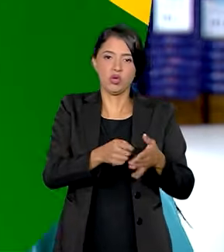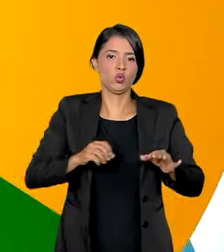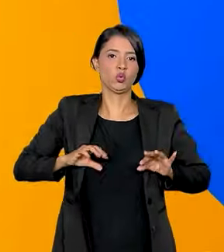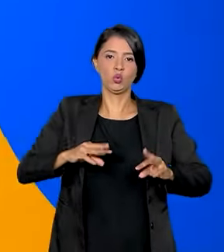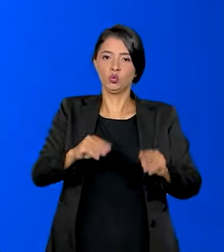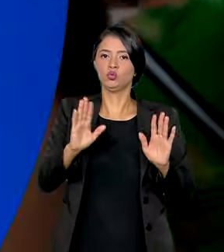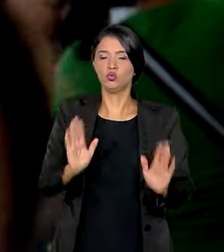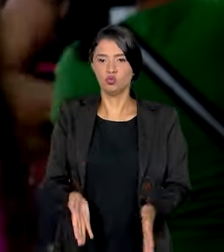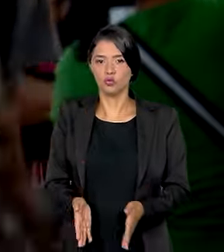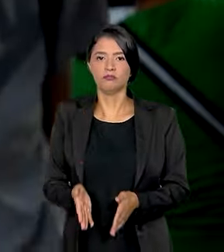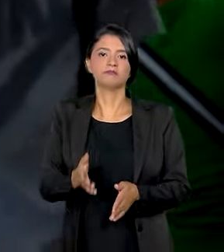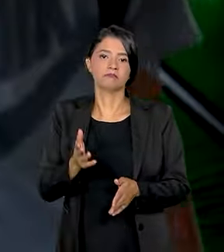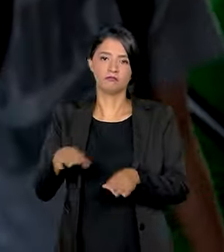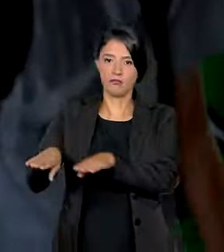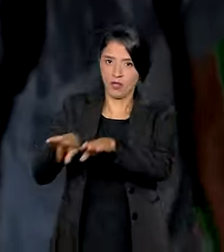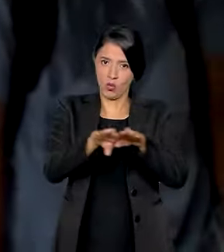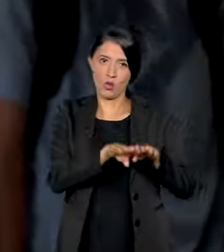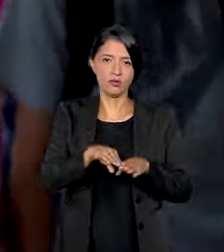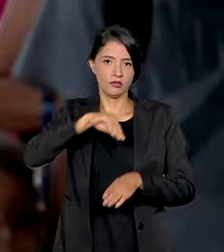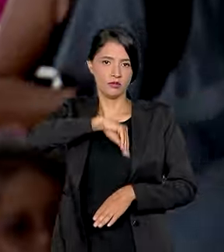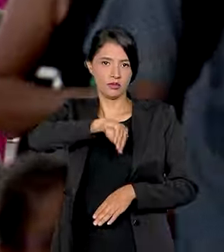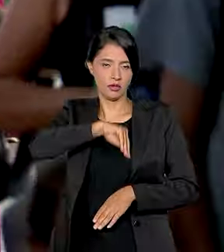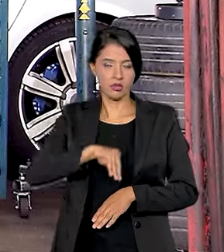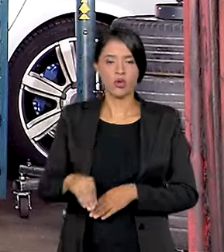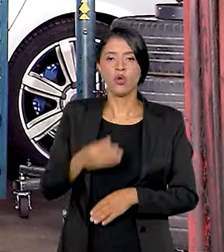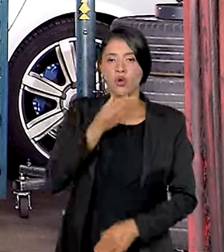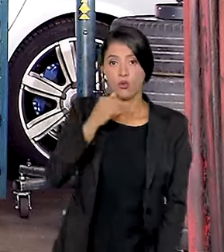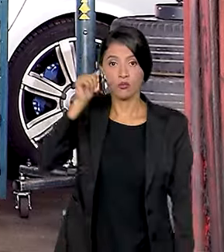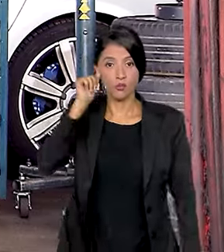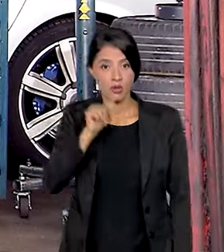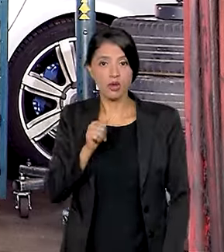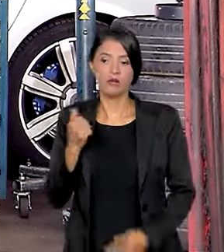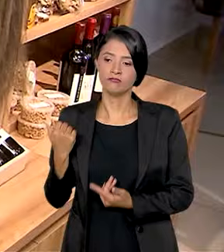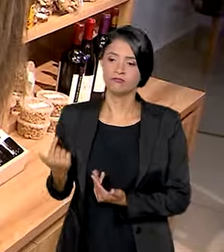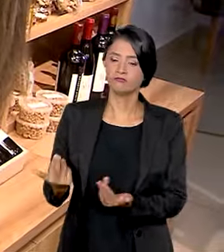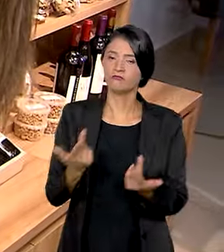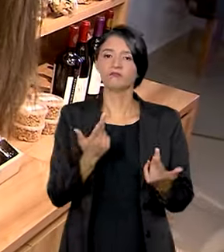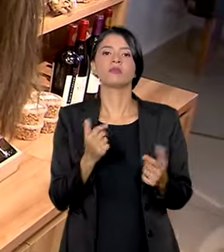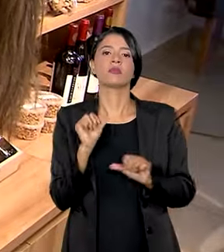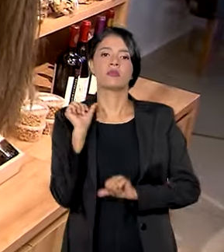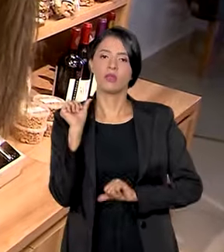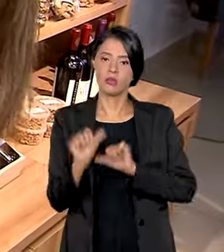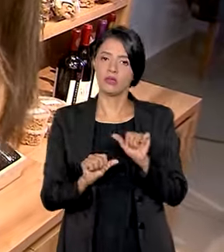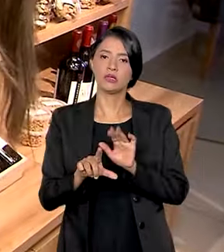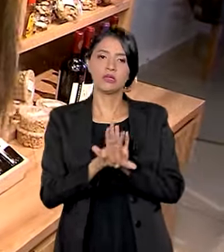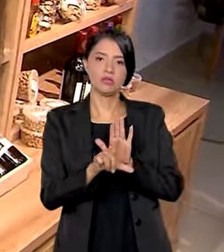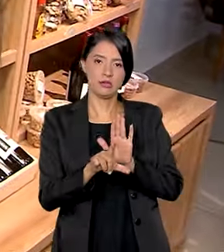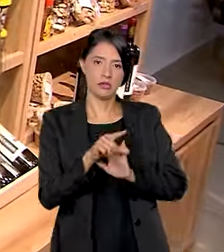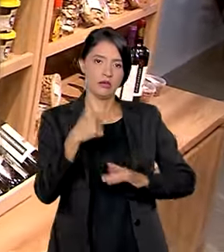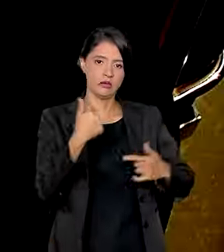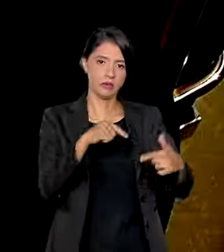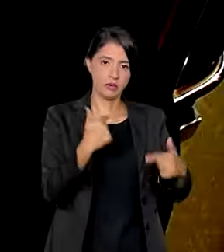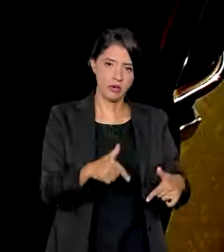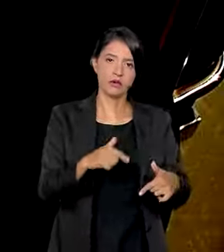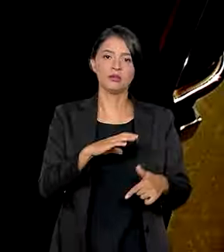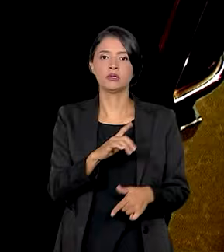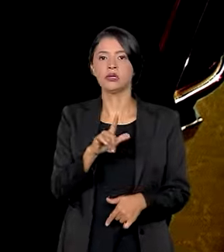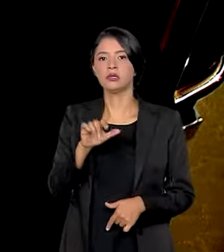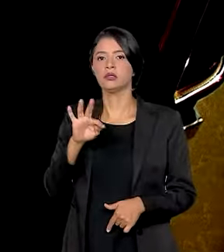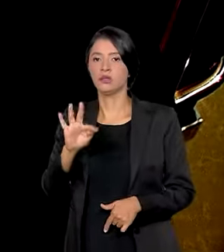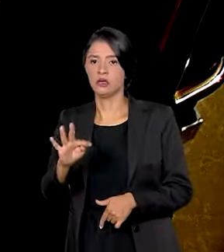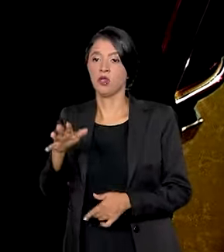contas estão em dia. E para promover a igualdade salarial entre homens e mulheres, mudanças na lei trabalhista